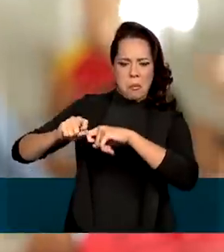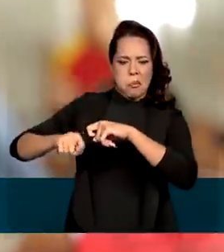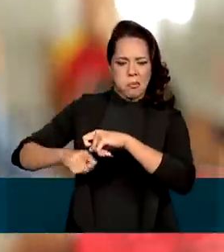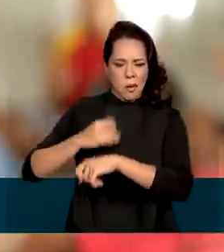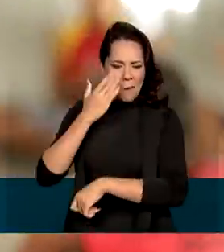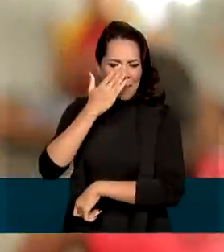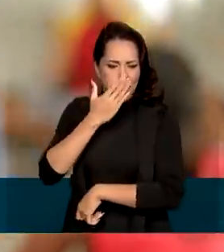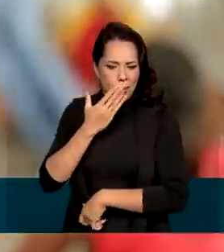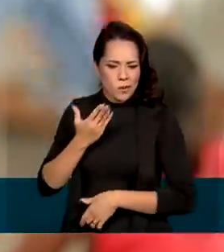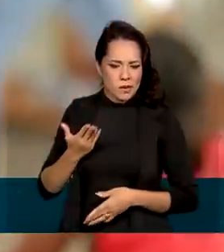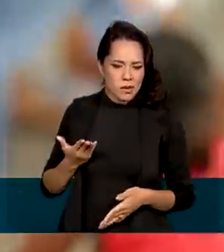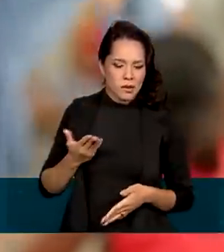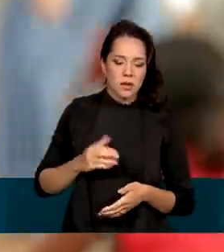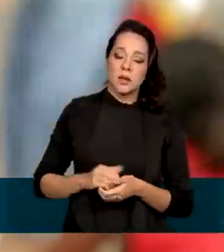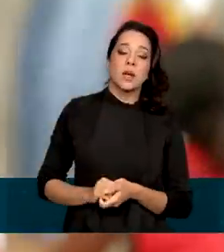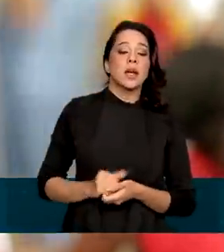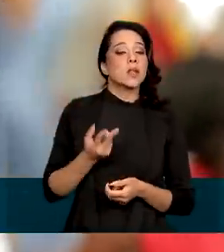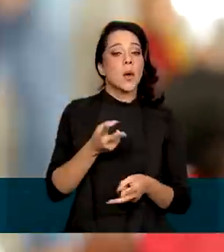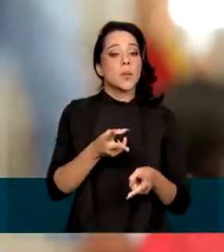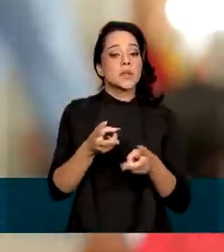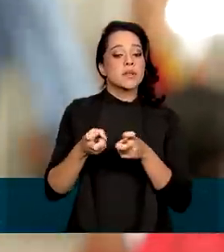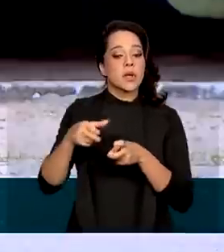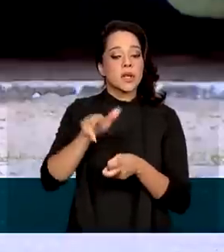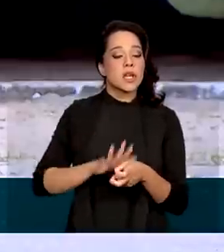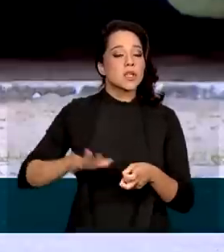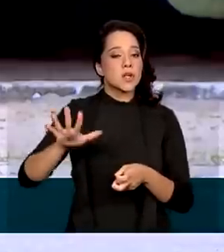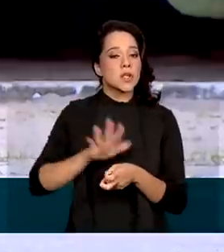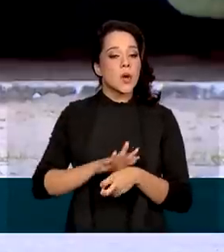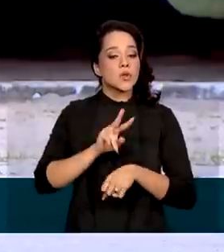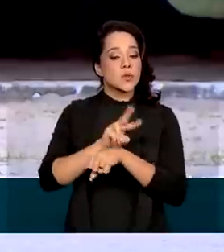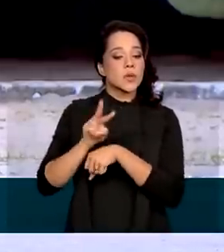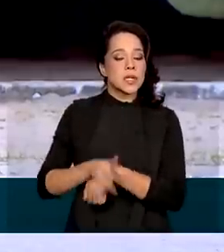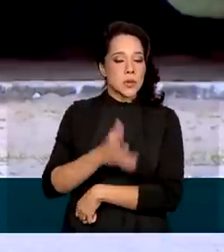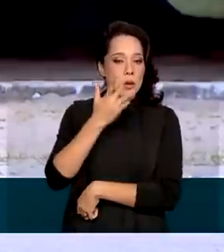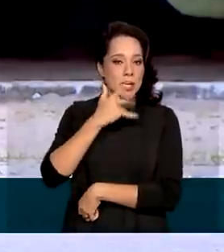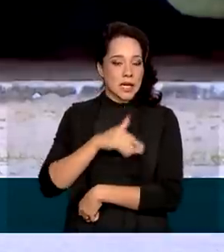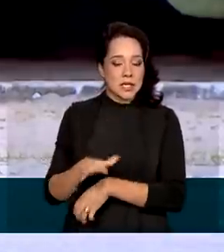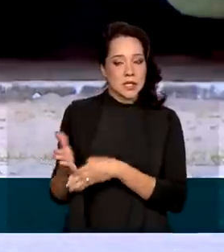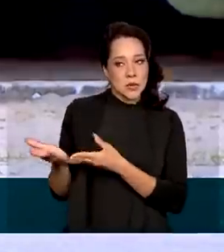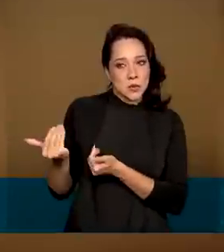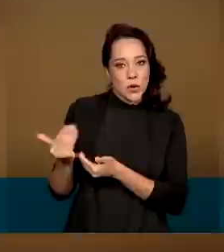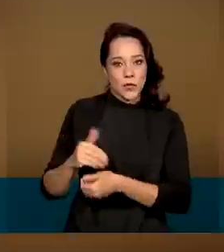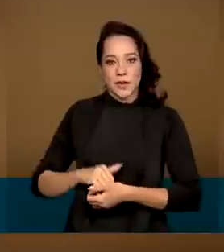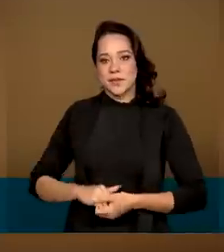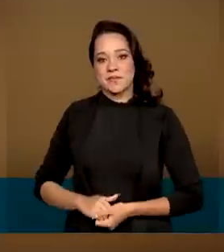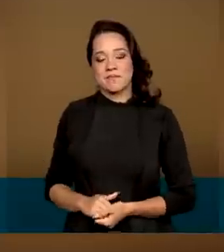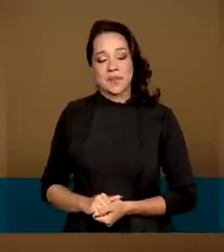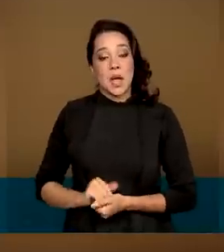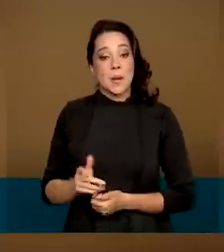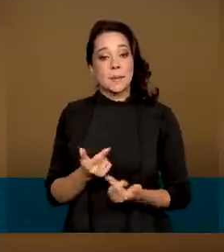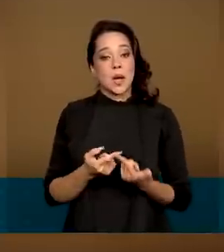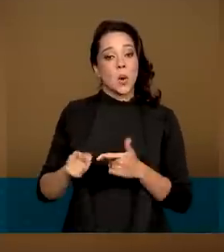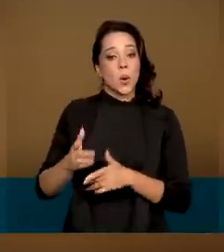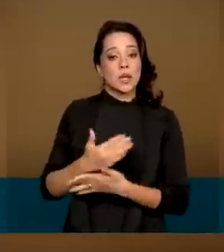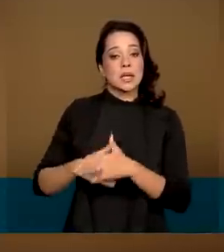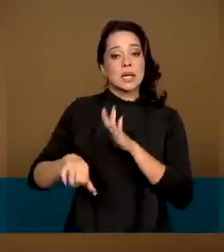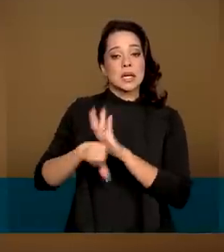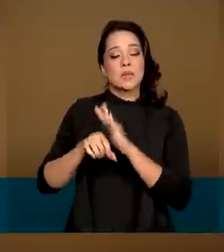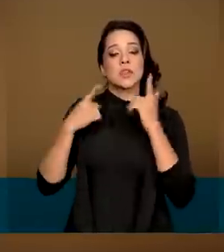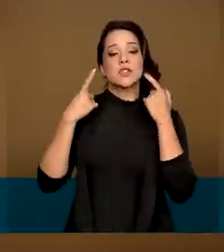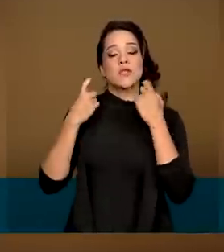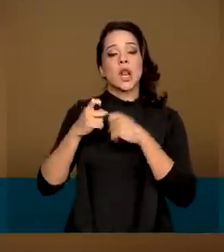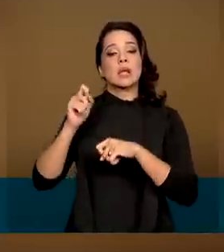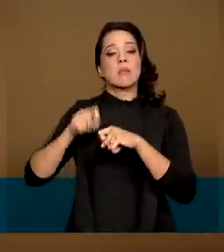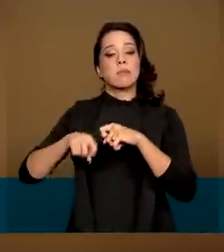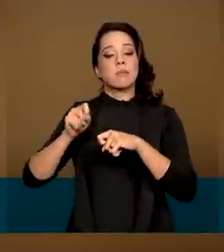O governo federal também lançou o Observatório Nacional de Proteção à Criança e ao Adolescente para combater crimes de violência